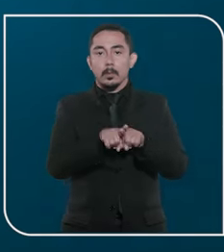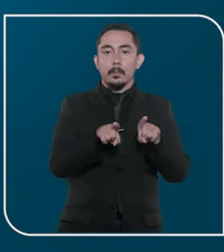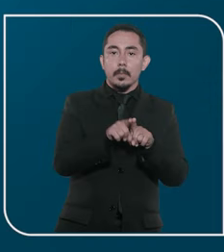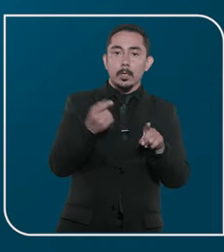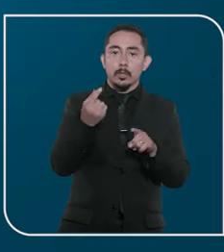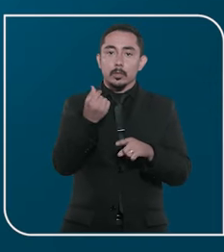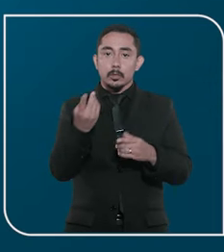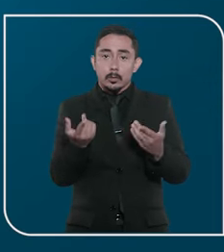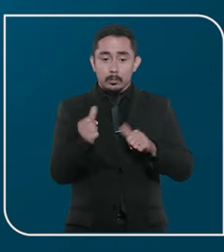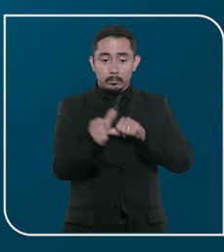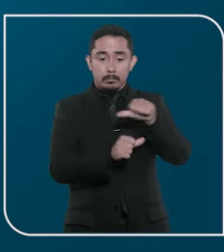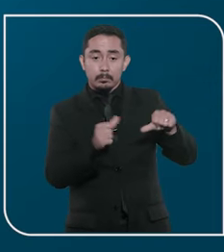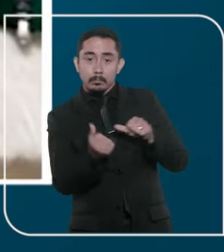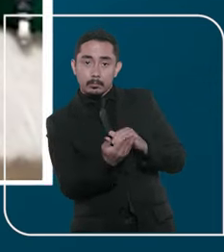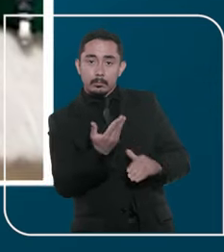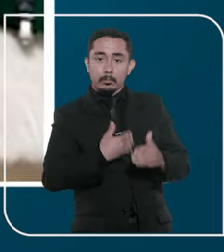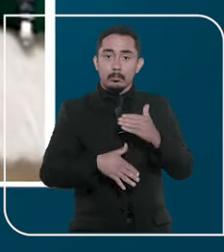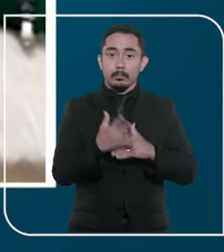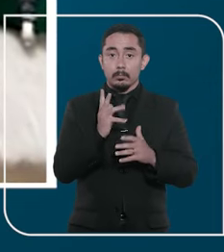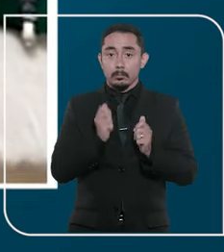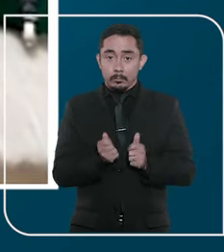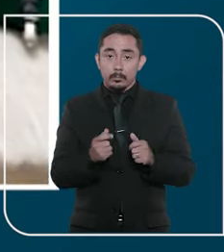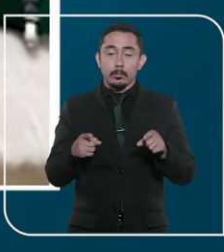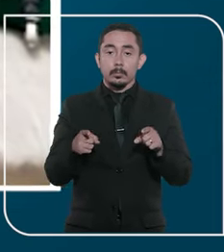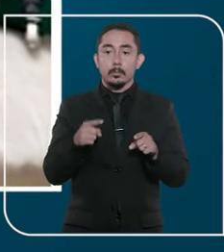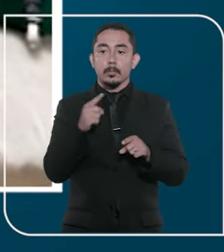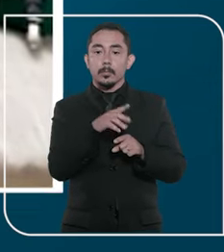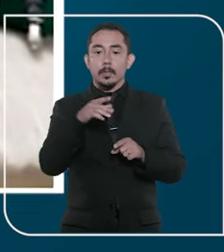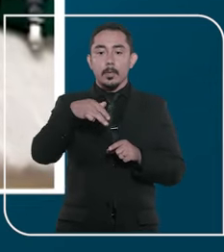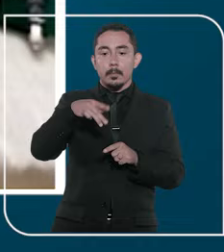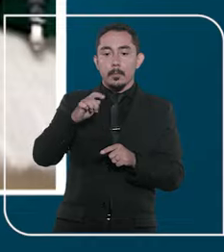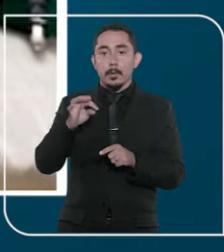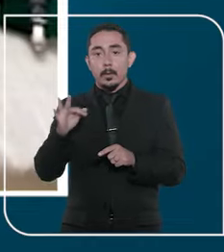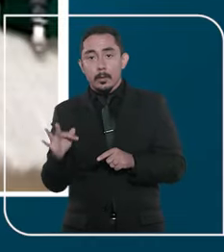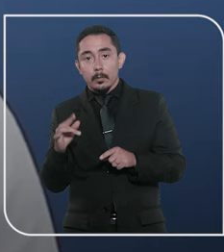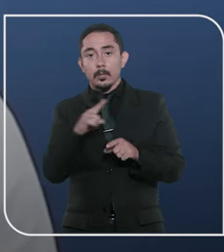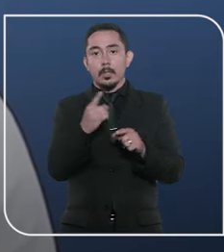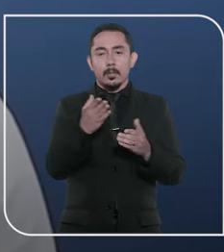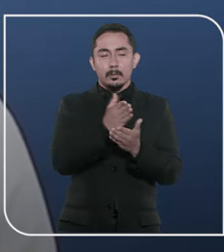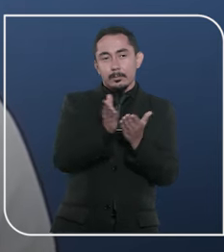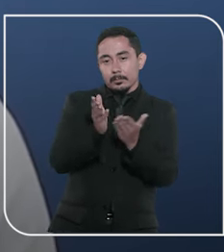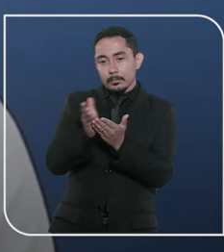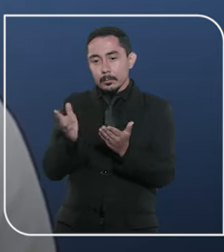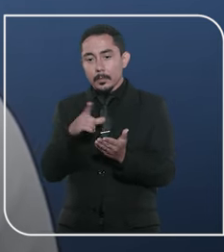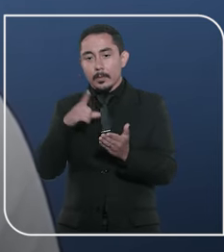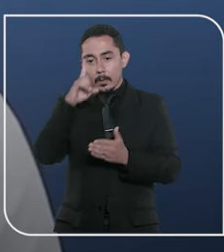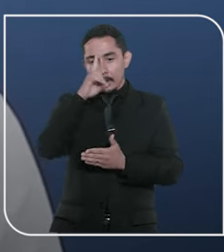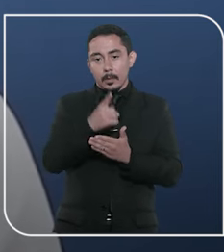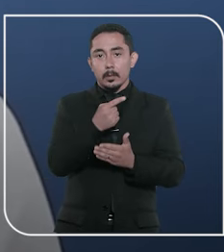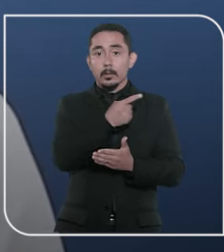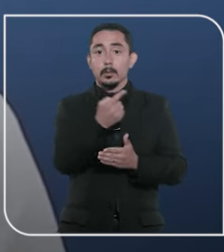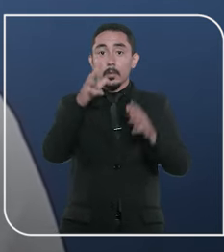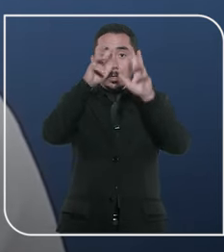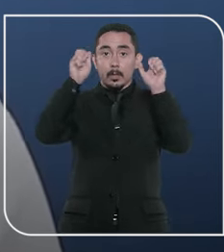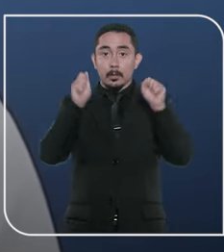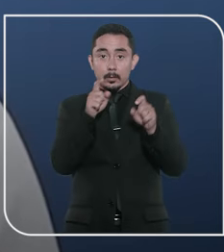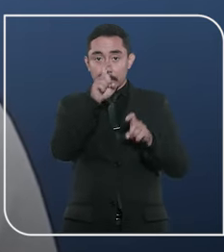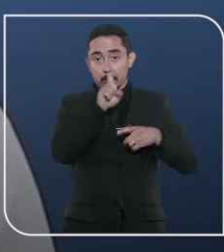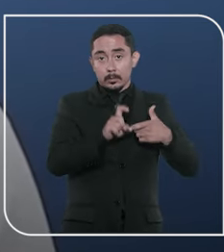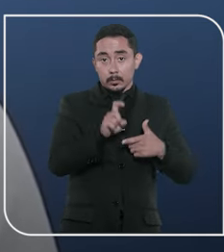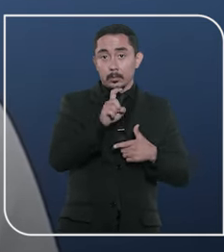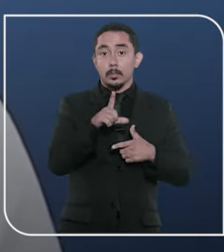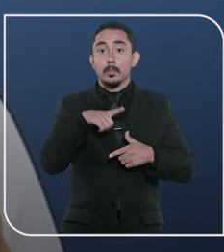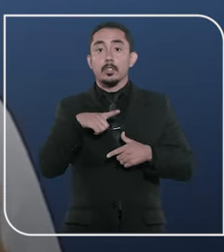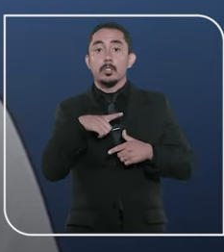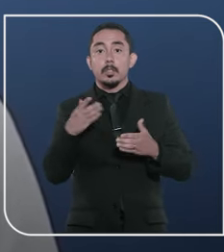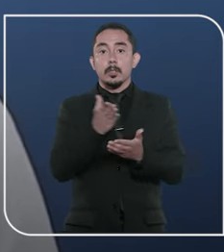peculato, lavagem de dinheiro e fraude à licitação. Segundo o MPF, o esquema de desvios liderado pelo chefe do